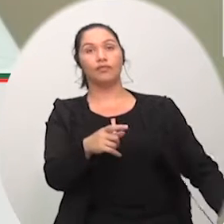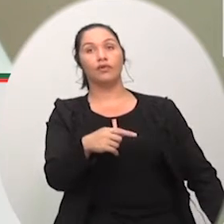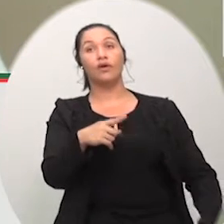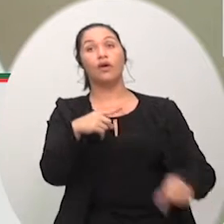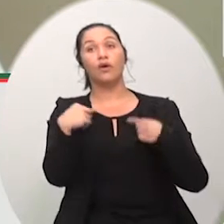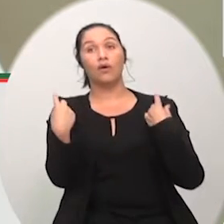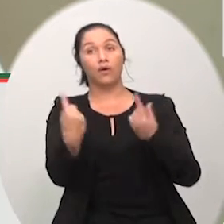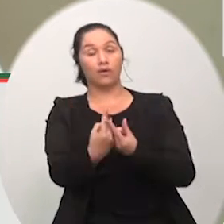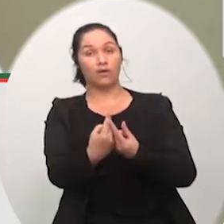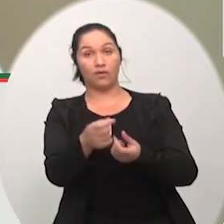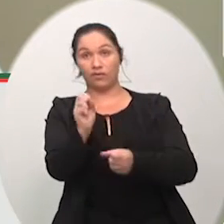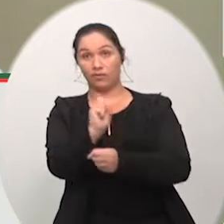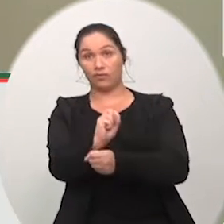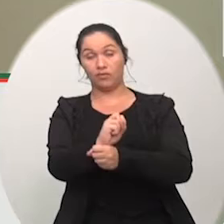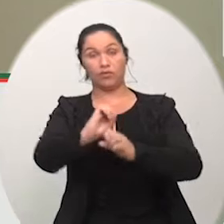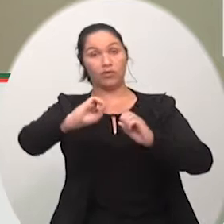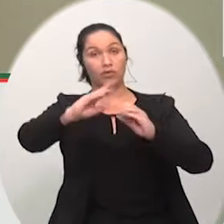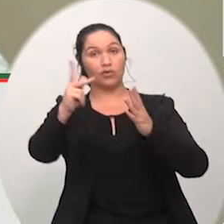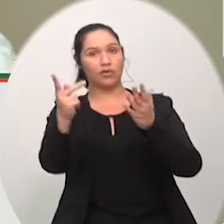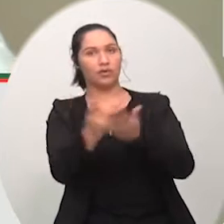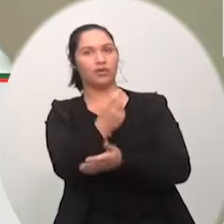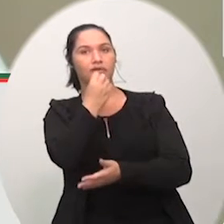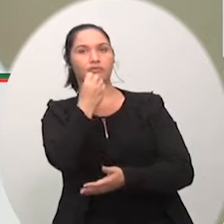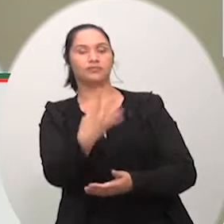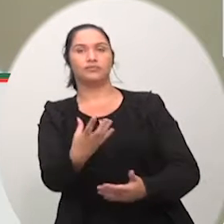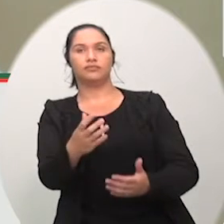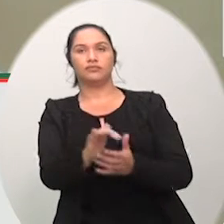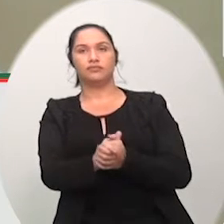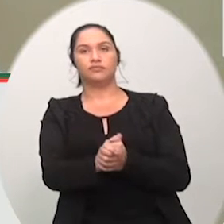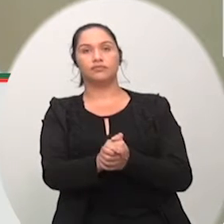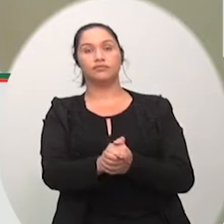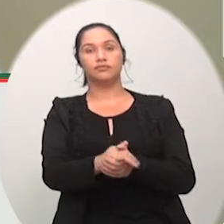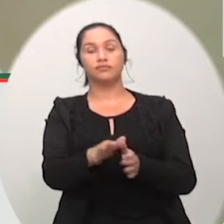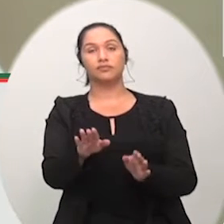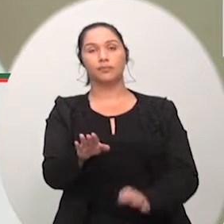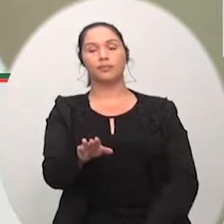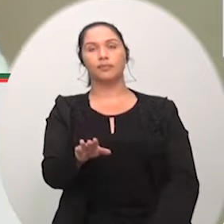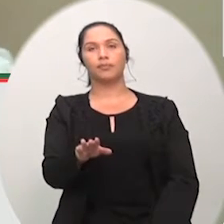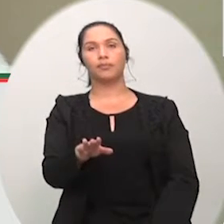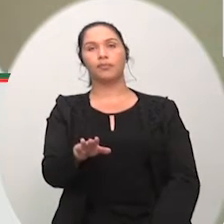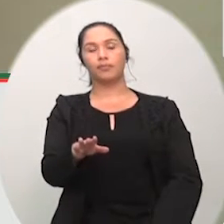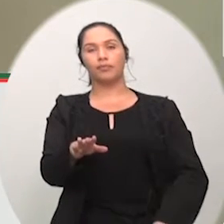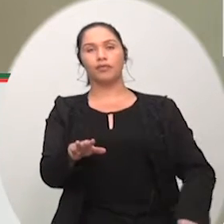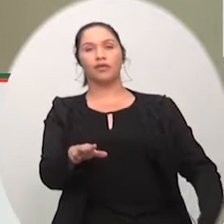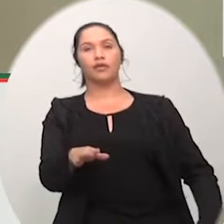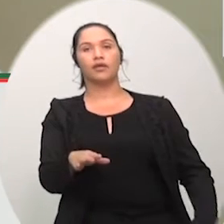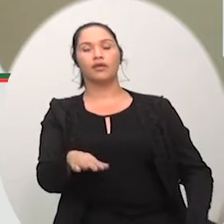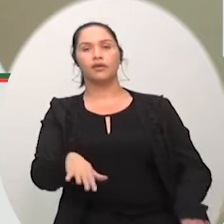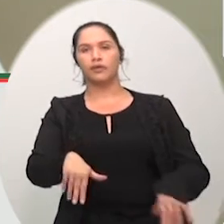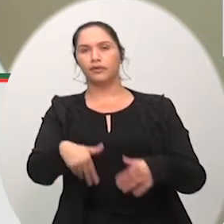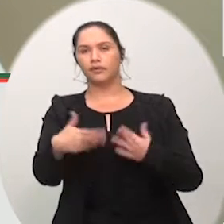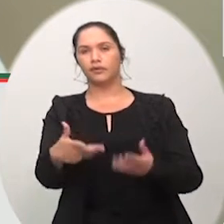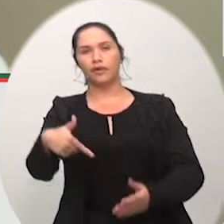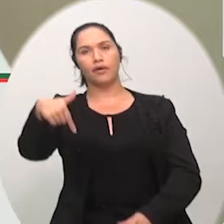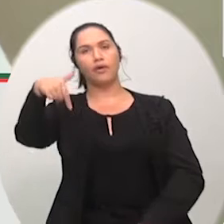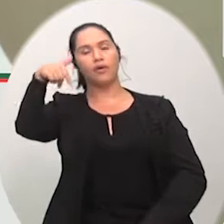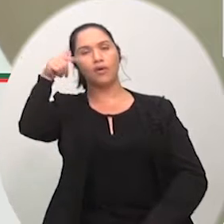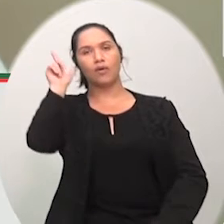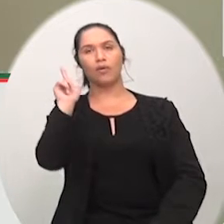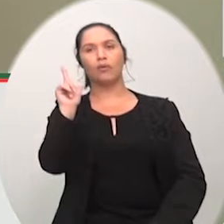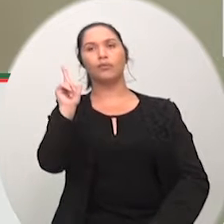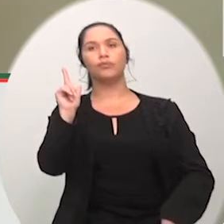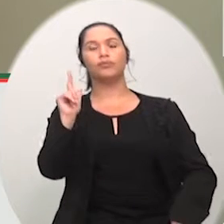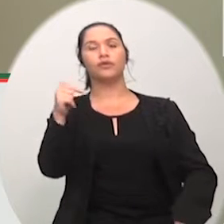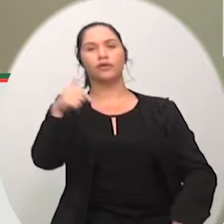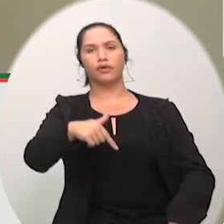para isso. Falar em pedágio, onde também foi muito comentado aqui nessa casa, o pedágio, hoje a gente escutando também